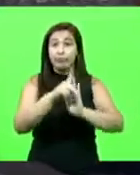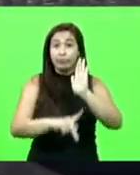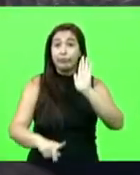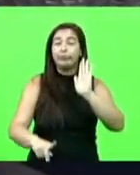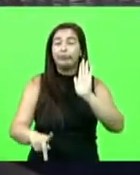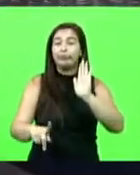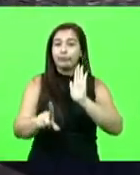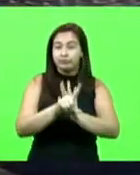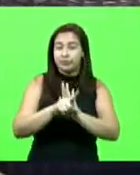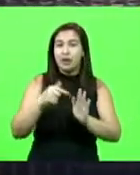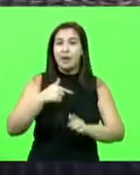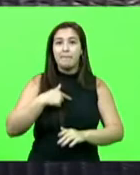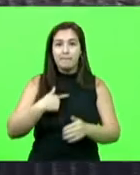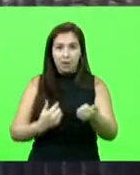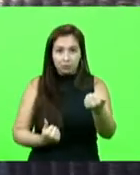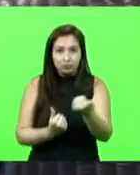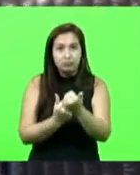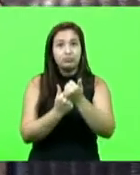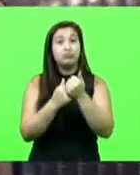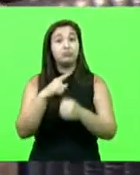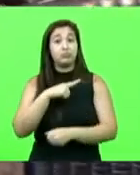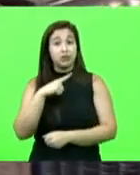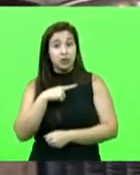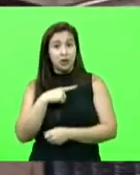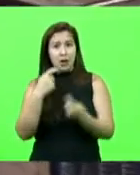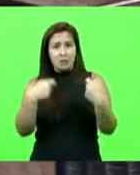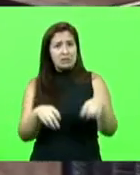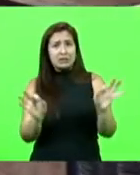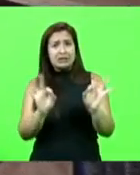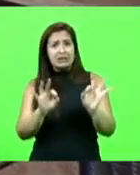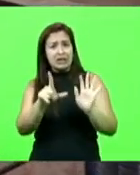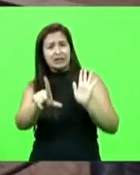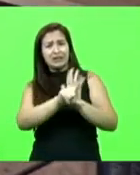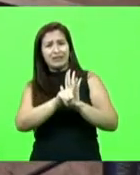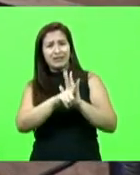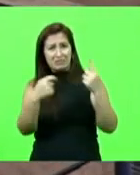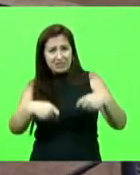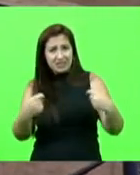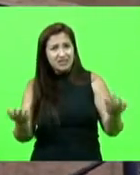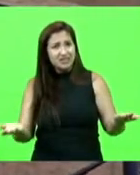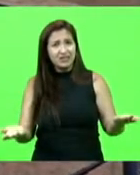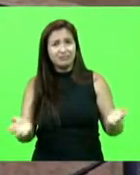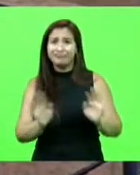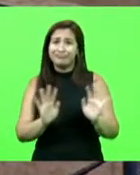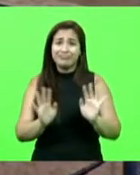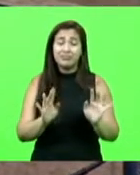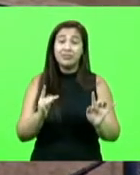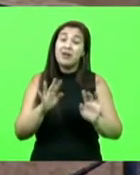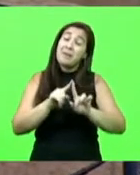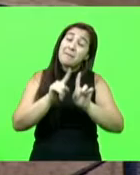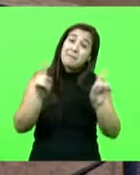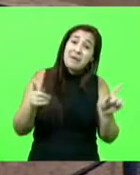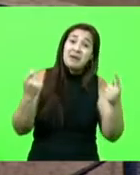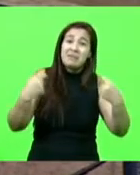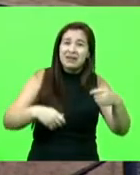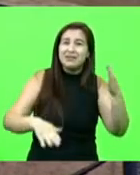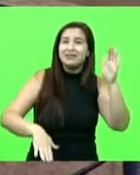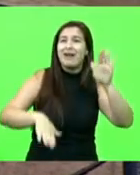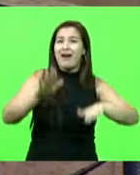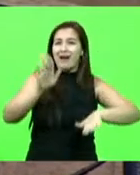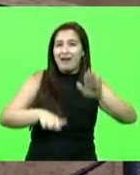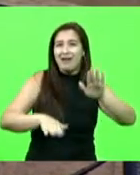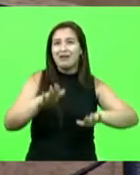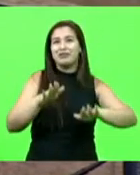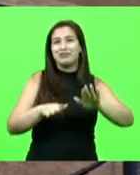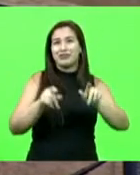apoio. Eu acho que nem precisaria lei para isso, mas, infelizmente, tem coisas que nós precisamos que tenha